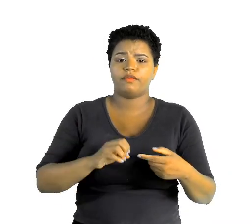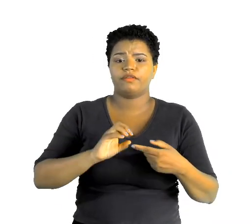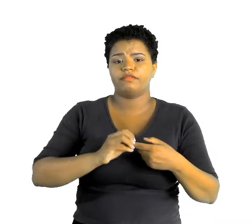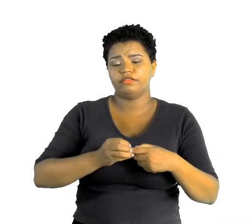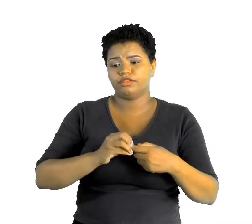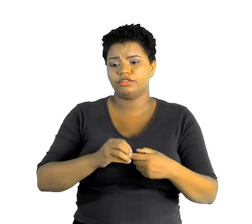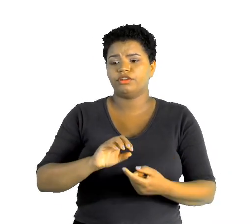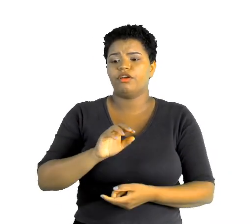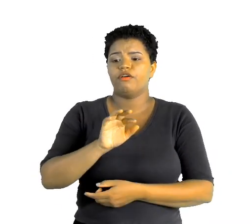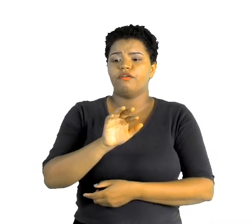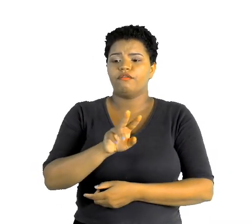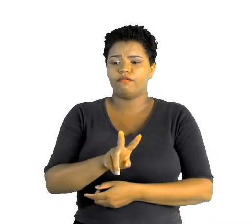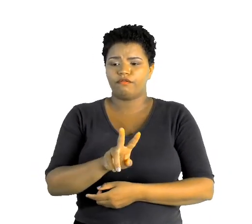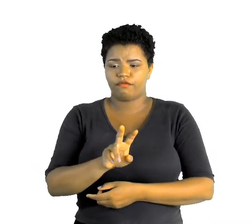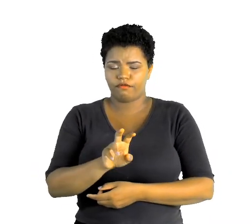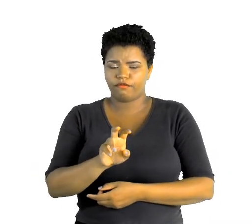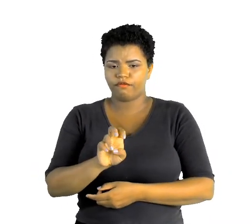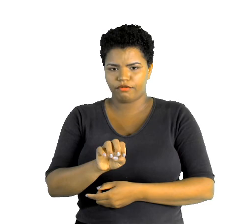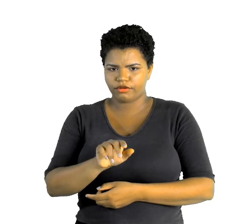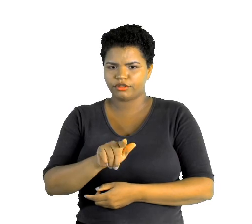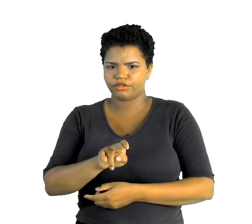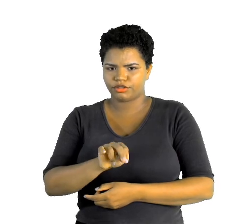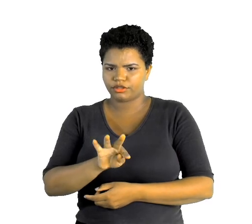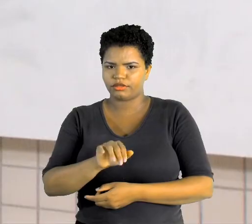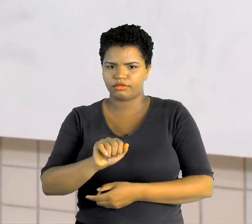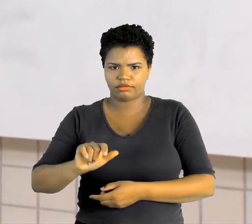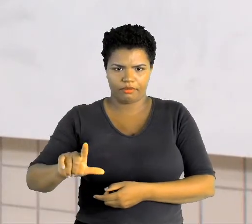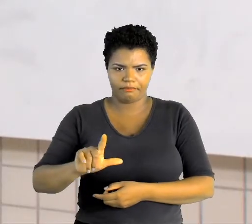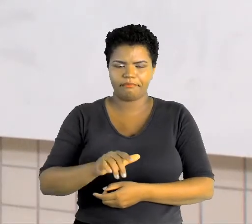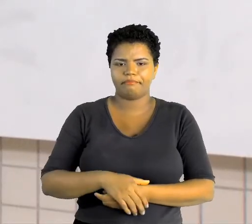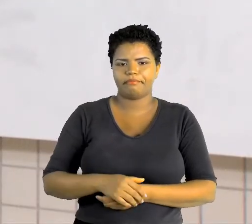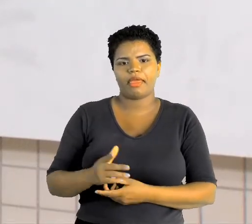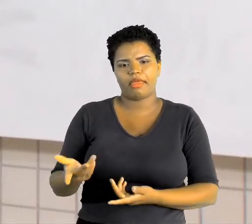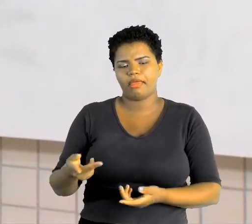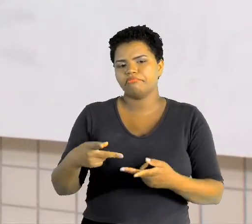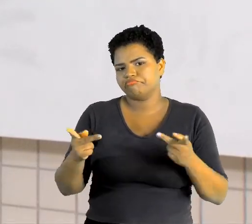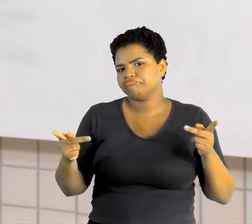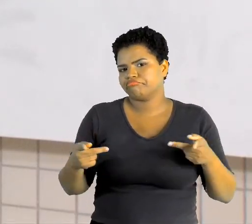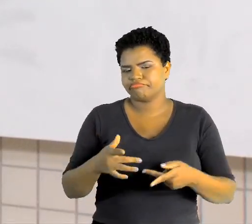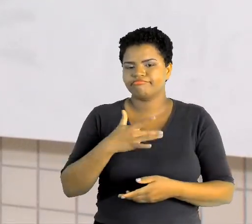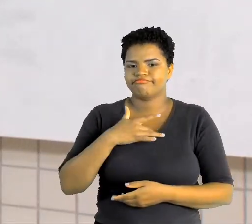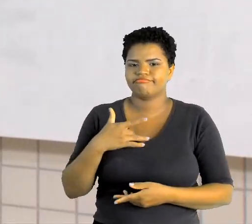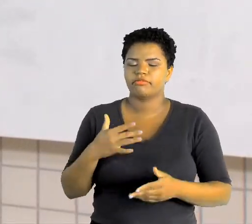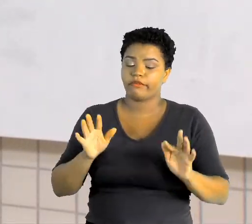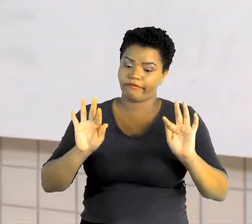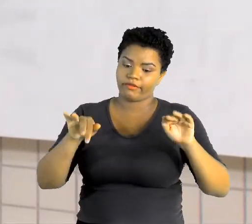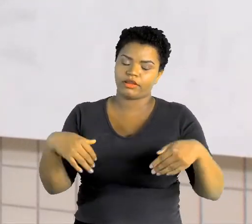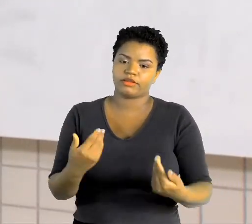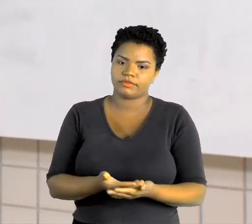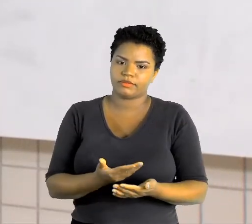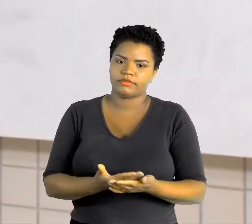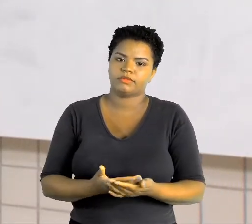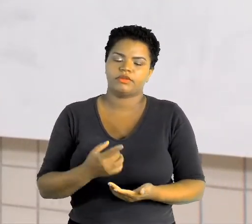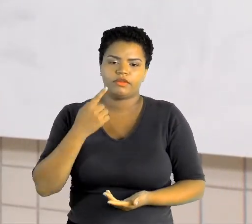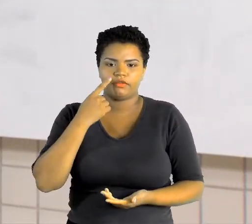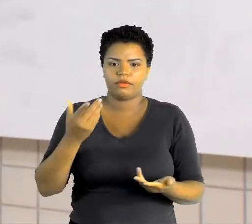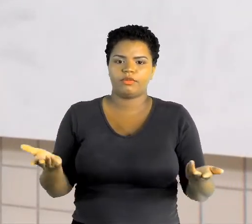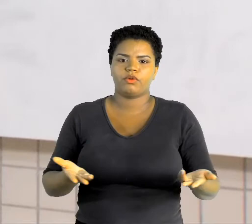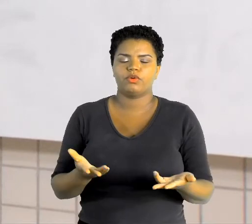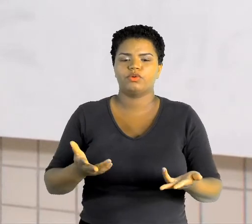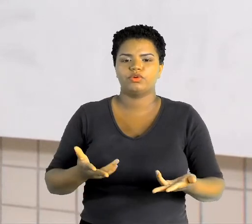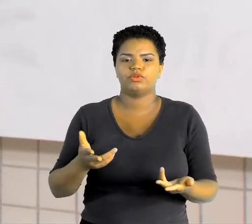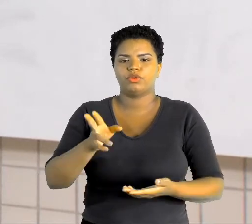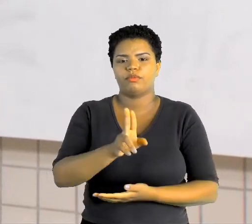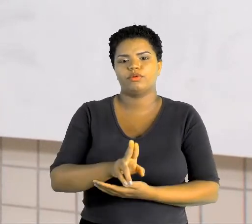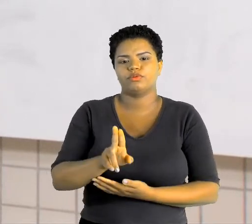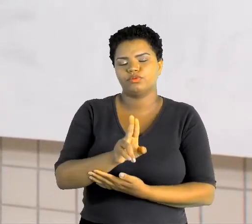saudável. Então, nós vamos encerrando a nossa aula. Nós vimos hoje sobre o consumo de